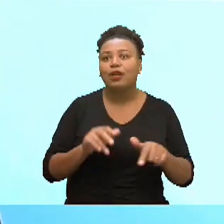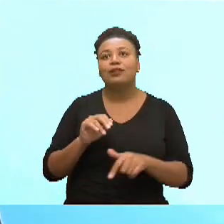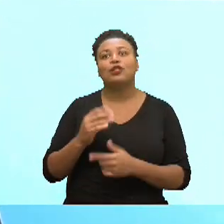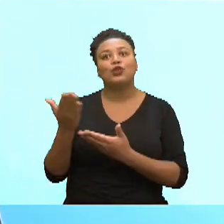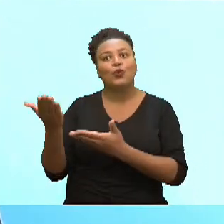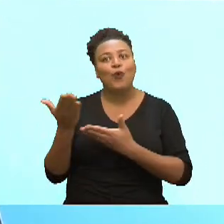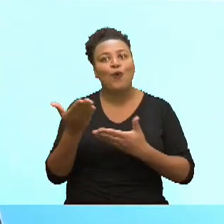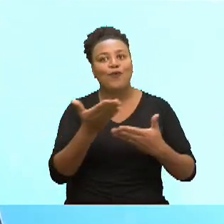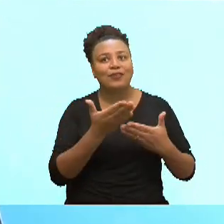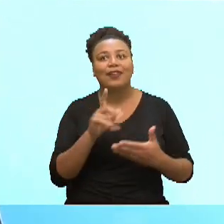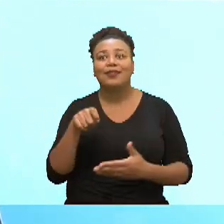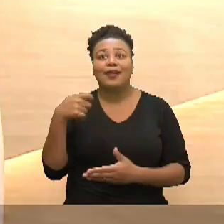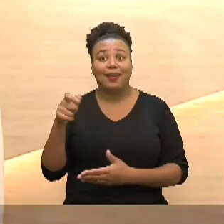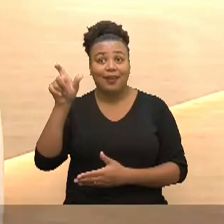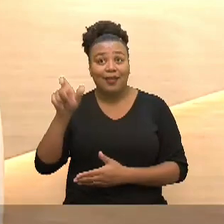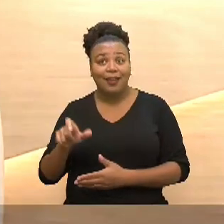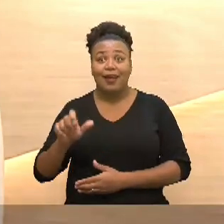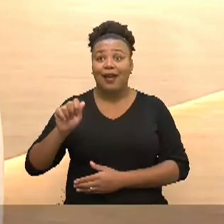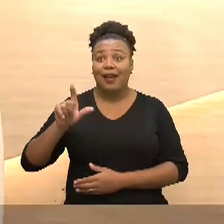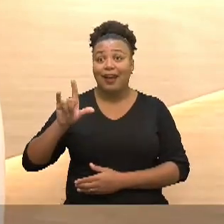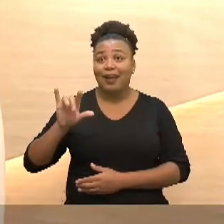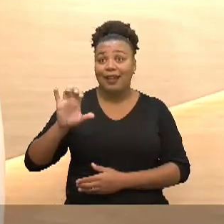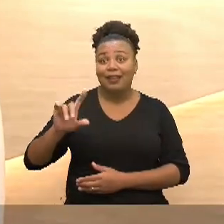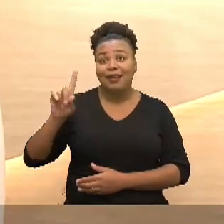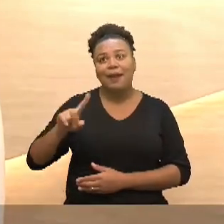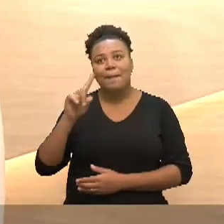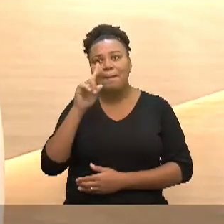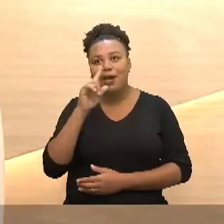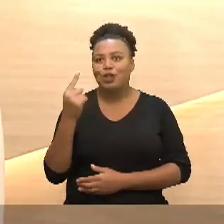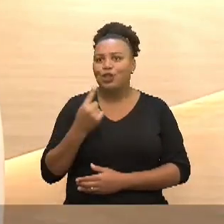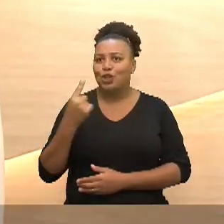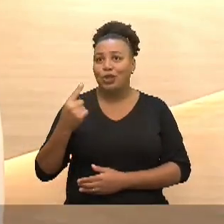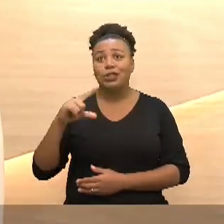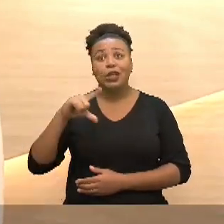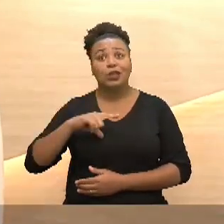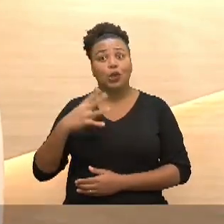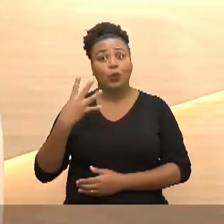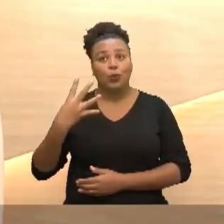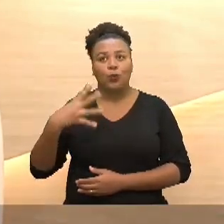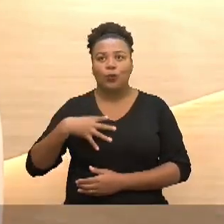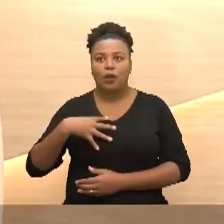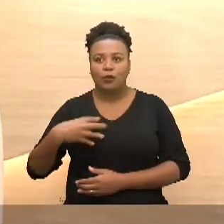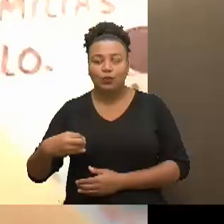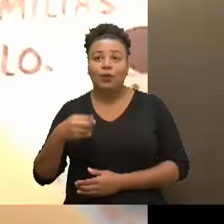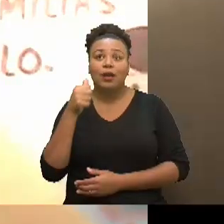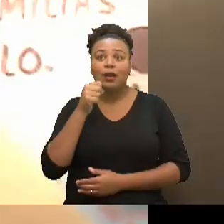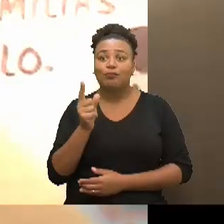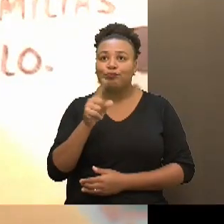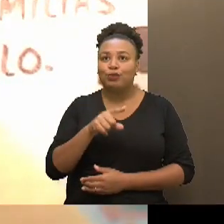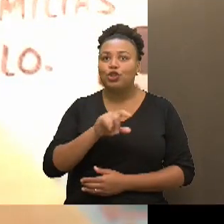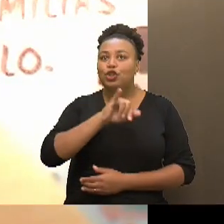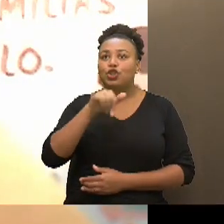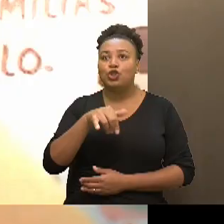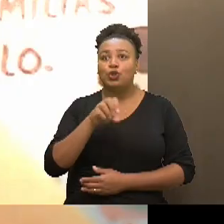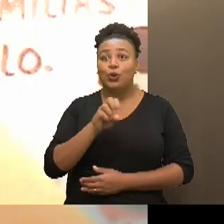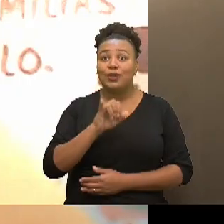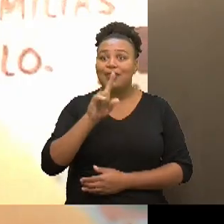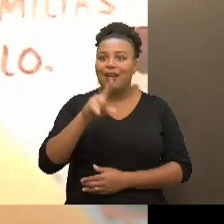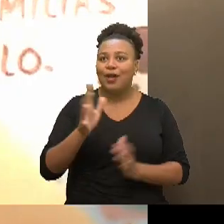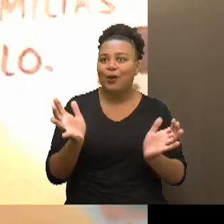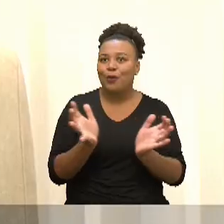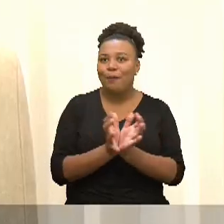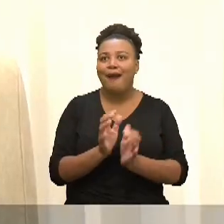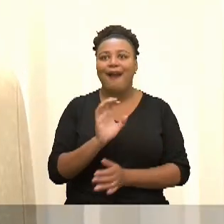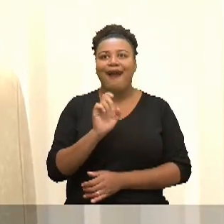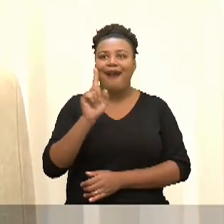convidadas são a Aline Barbosa, que é mãe solo de quatro crianças, a Josia Ruda, que é do coletivo É as